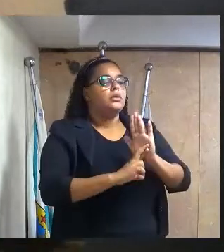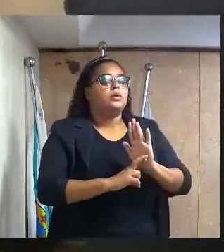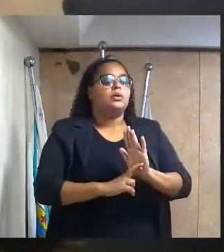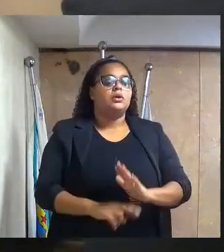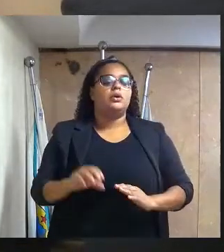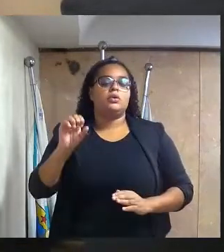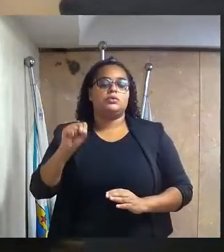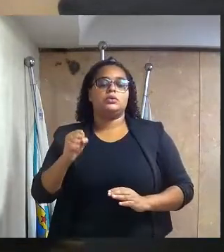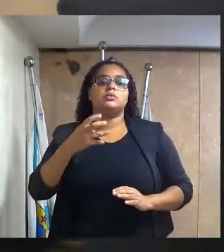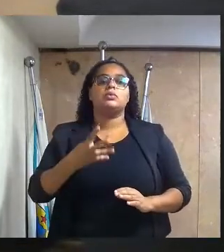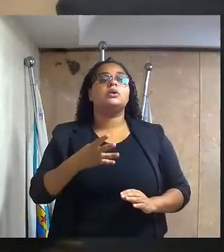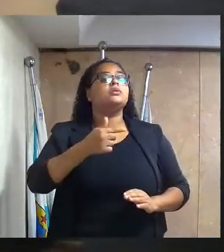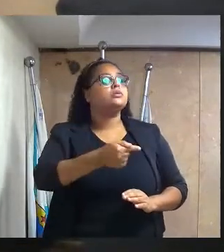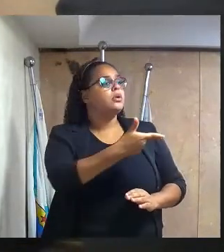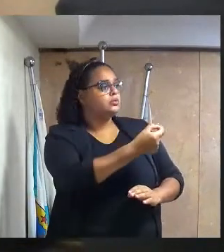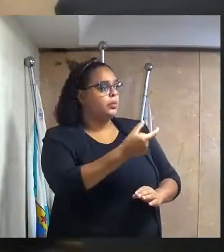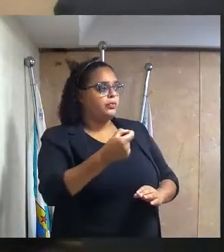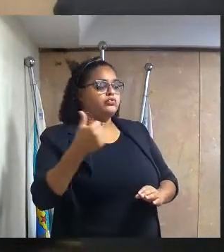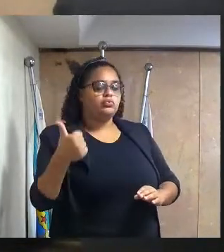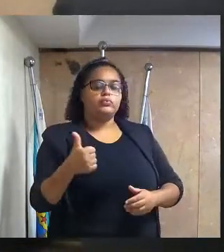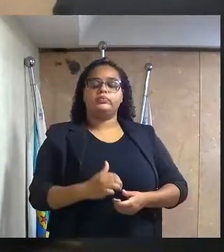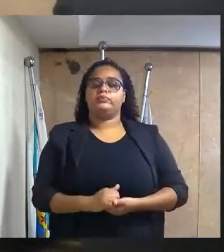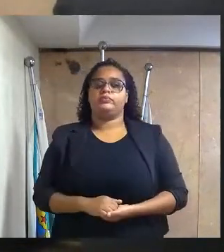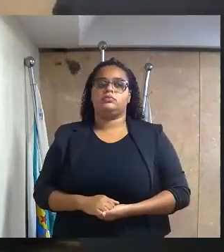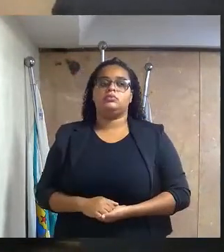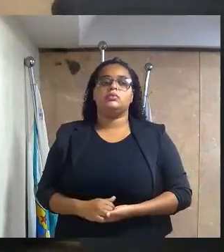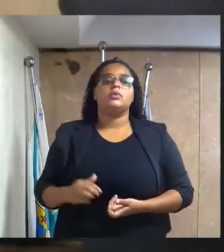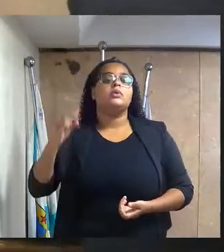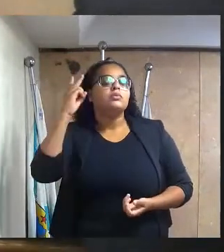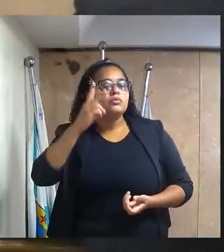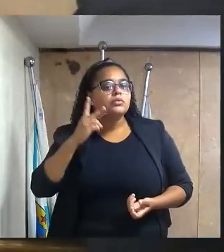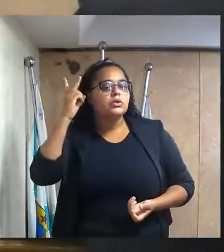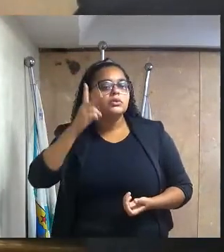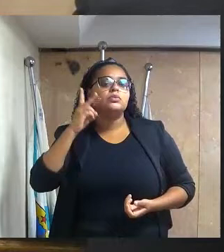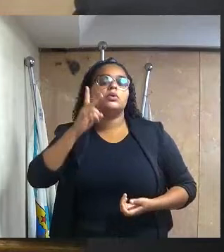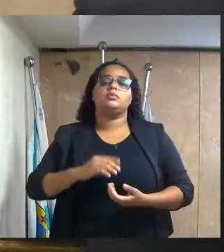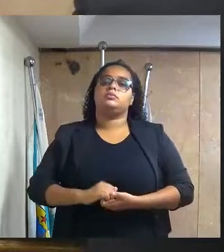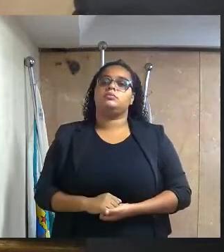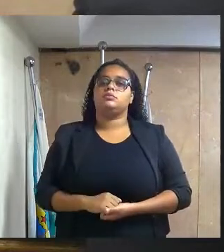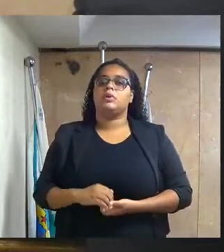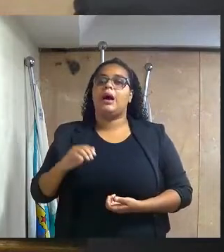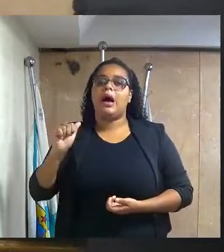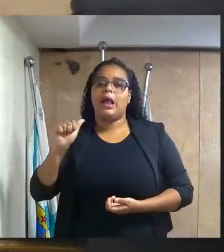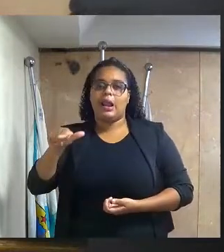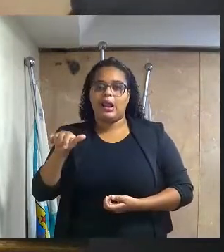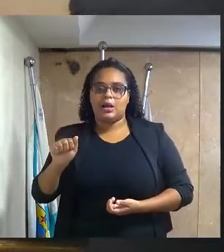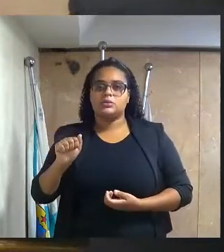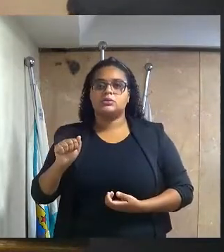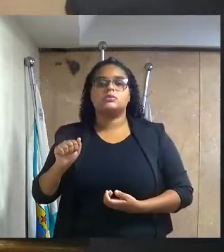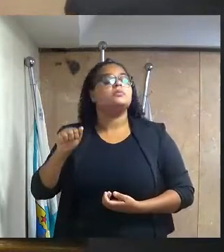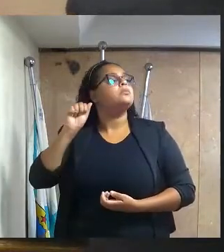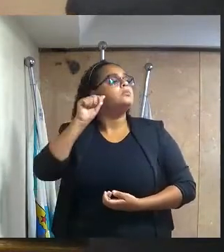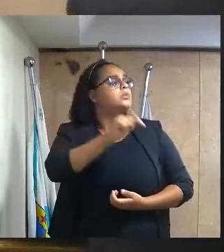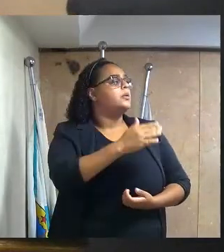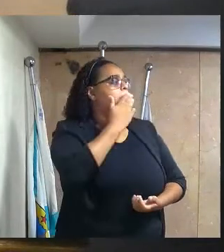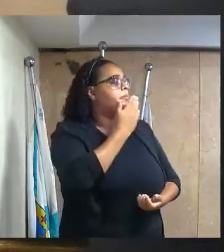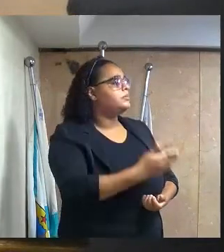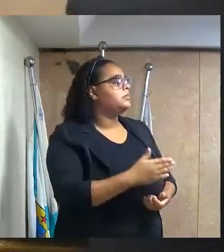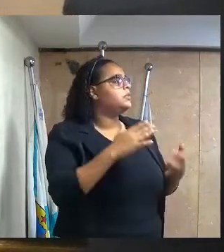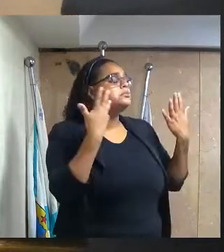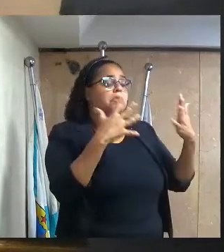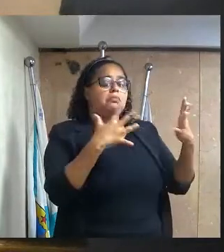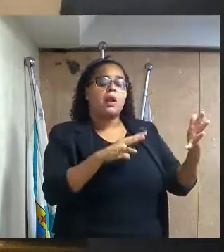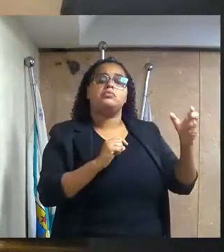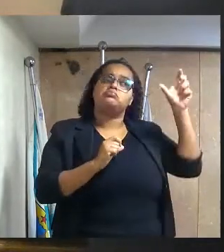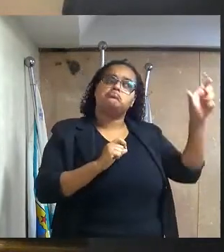847-2021, do excelentíssimo senhor vereador, Alex Freita Marques, consignando moção de